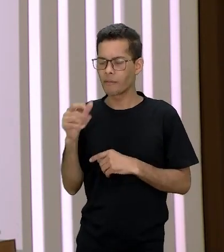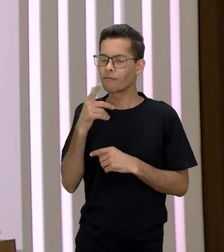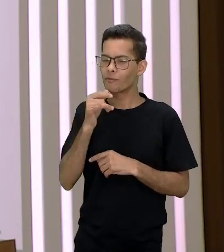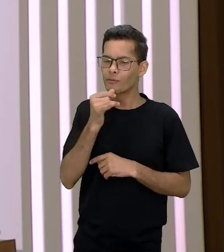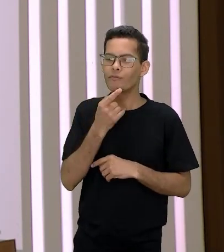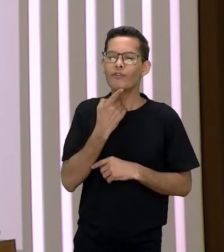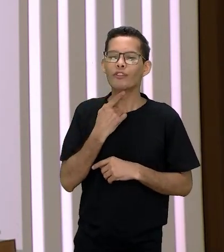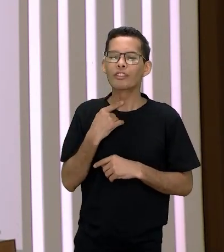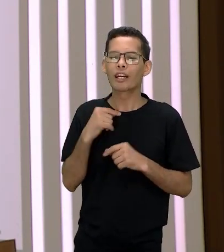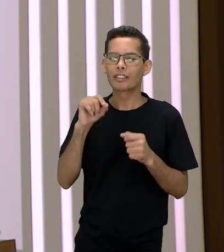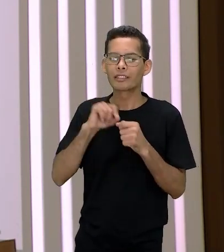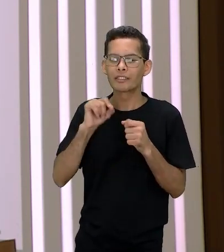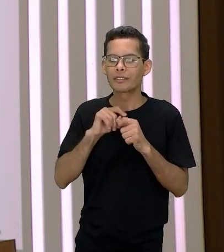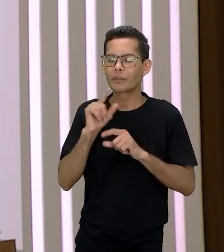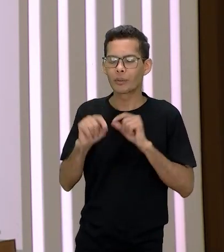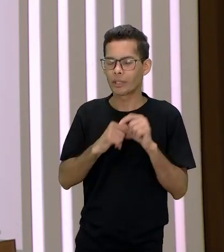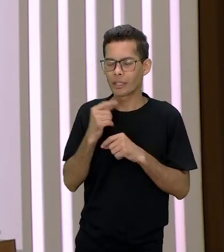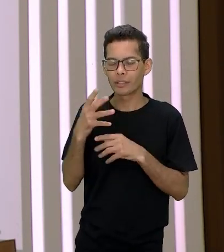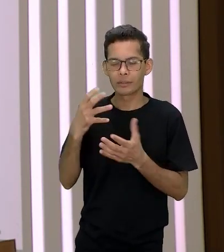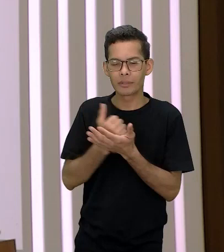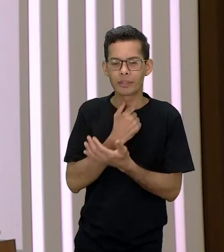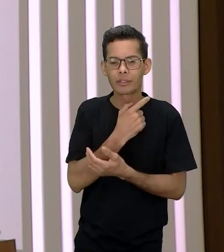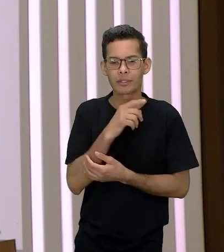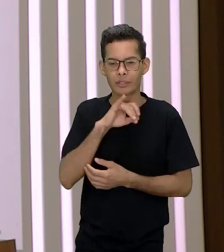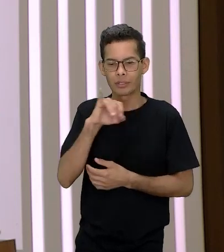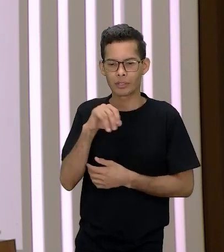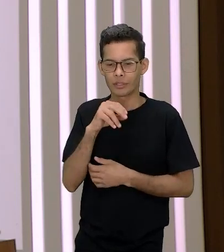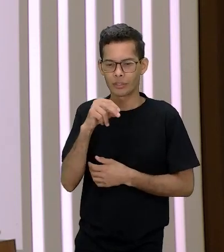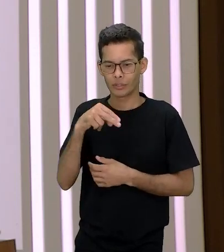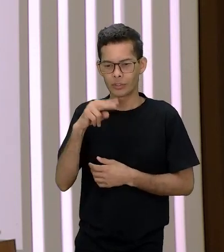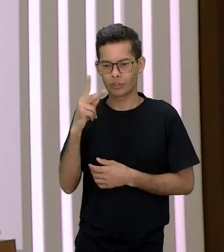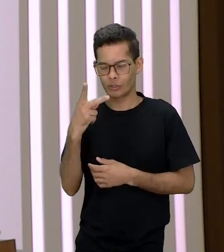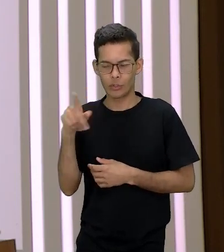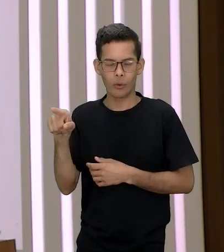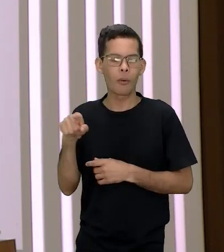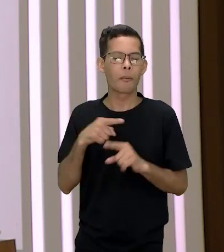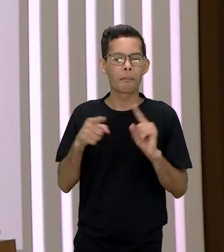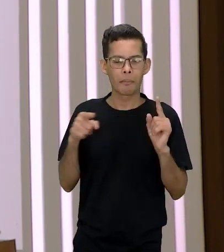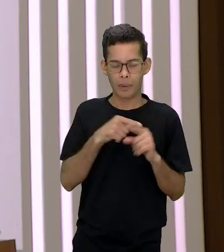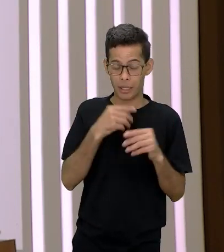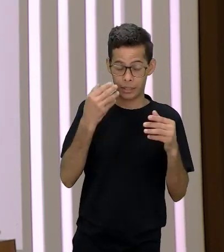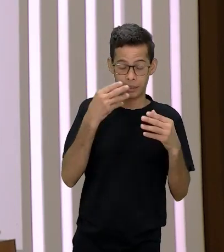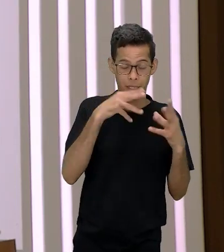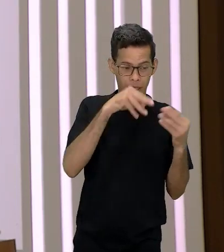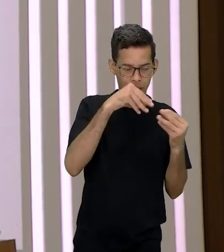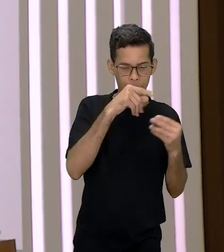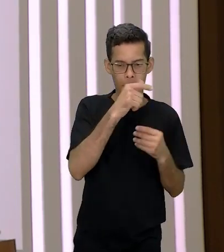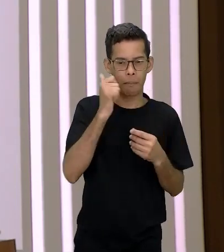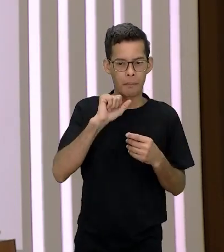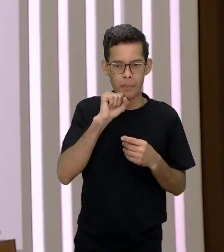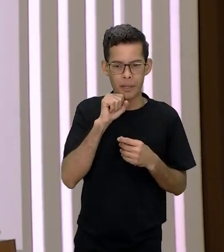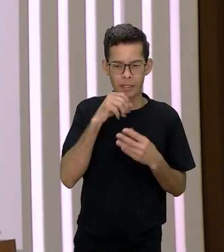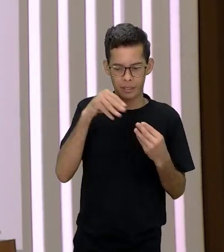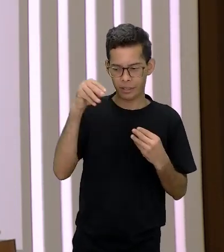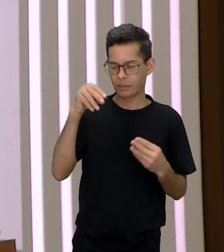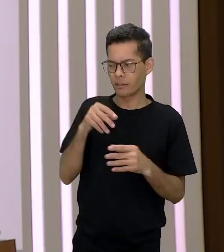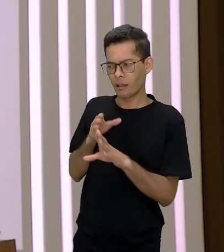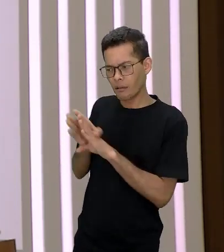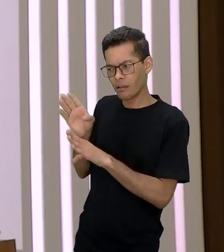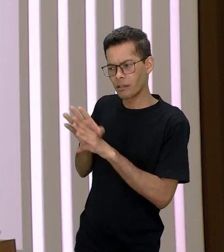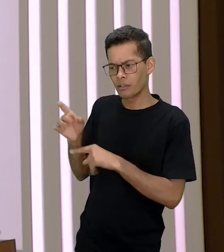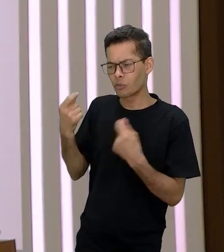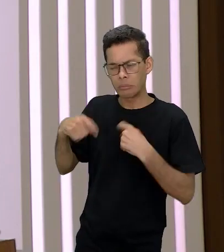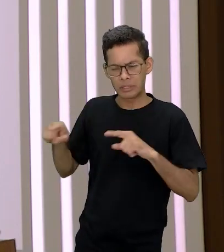John Aiden e aí tem uma parte que eu acho bem interessante quando ela está em Boston com a família do Samuel Parris ela está em